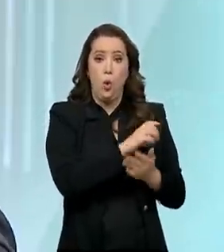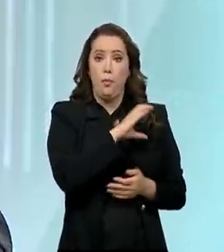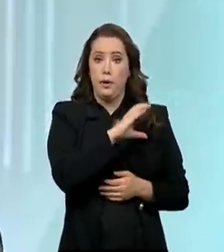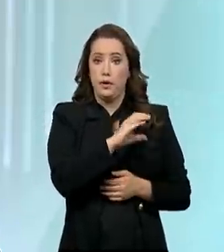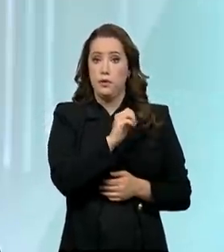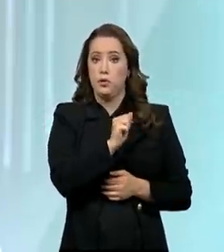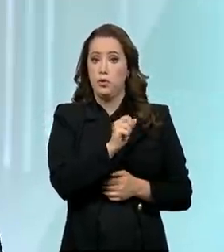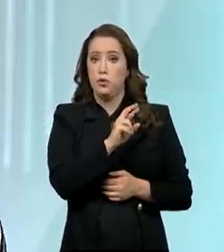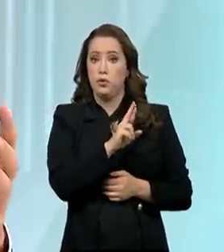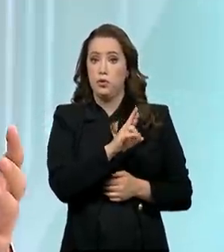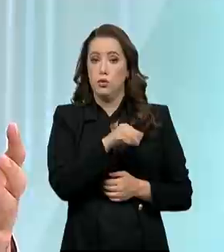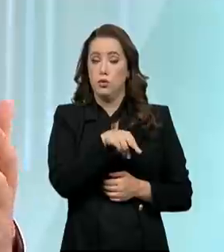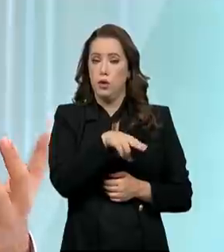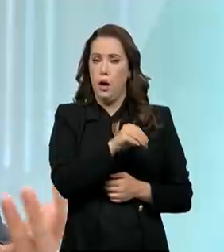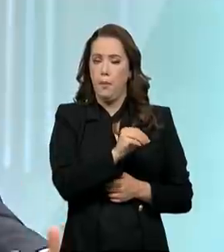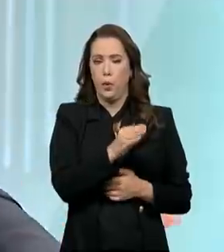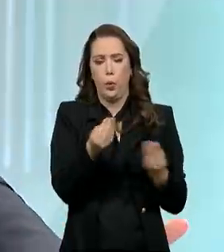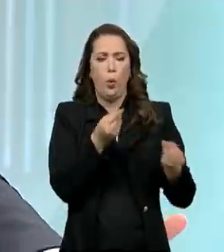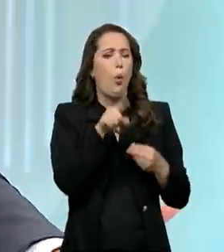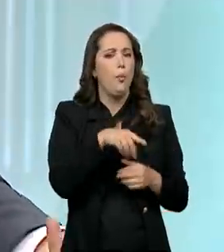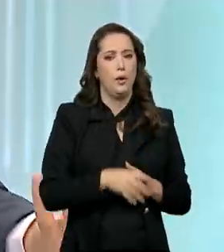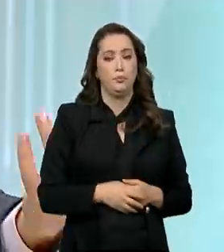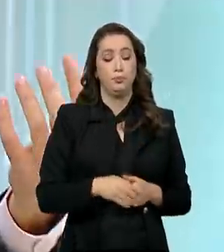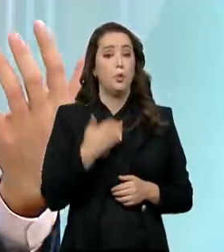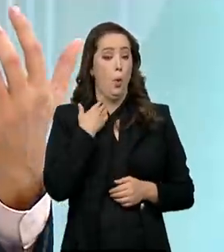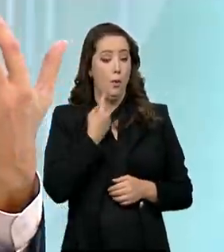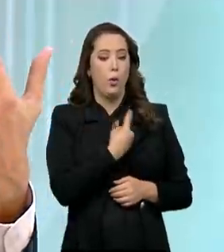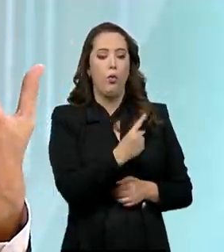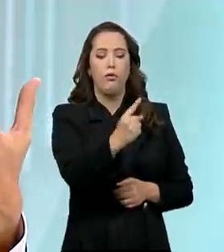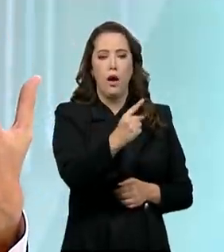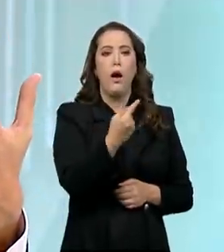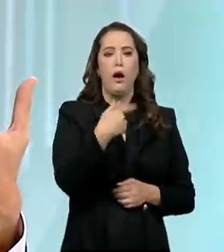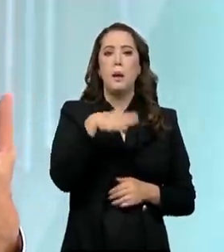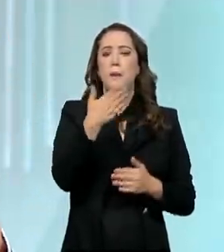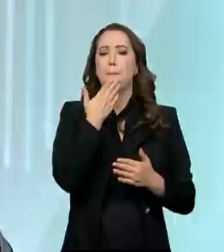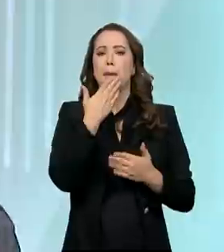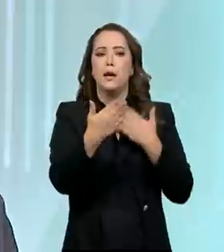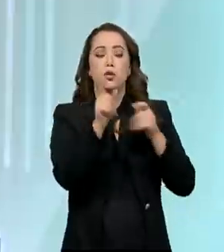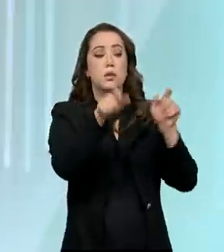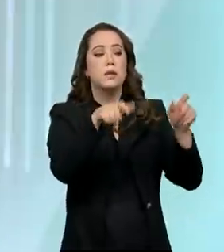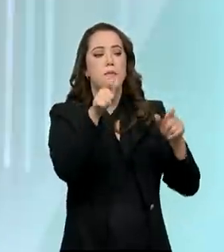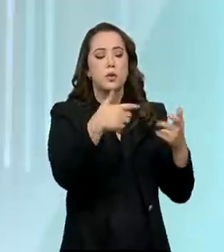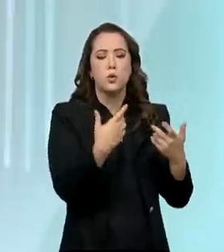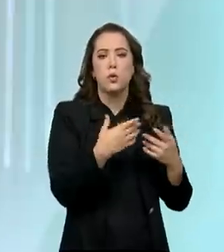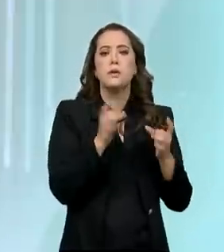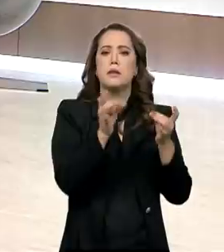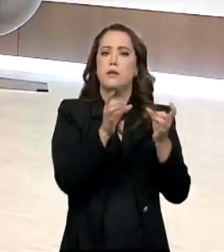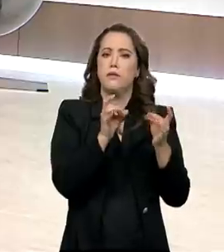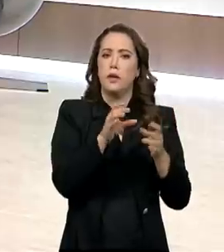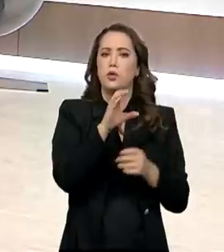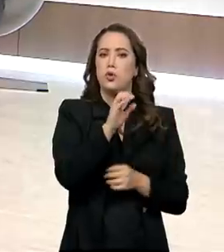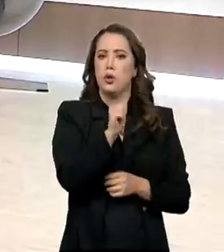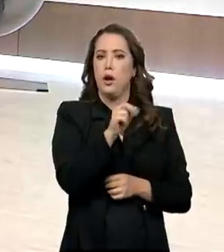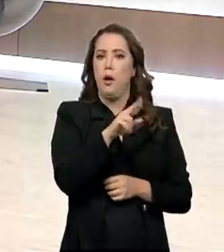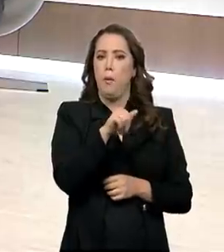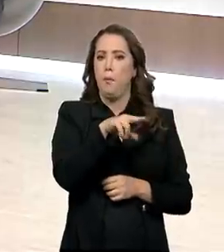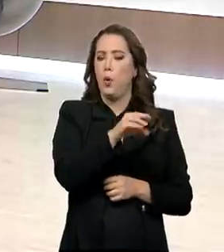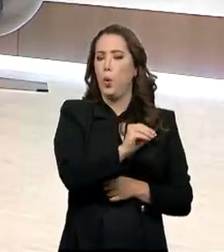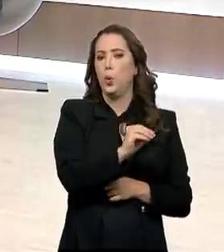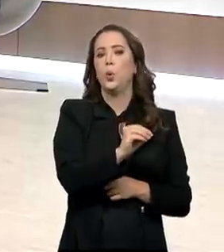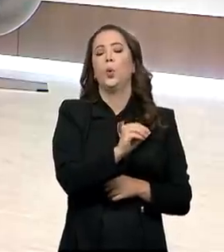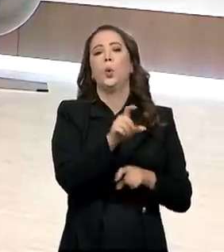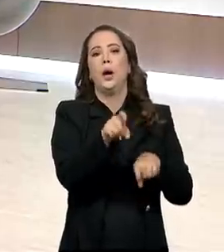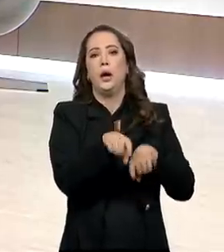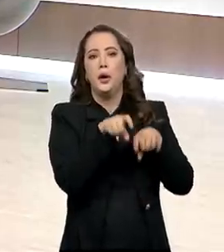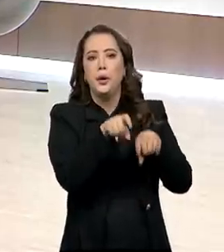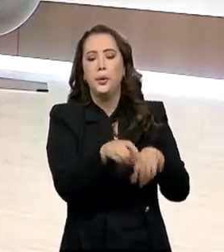mercado, faz uma chamada pública e pede para que os vendedores de carbono, seja de carbono agropecuário, carbono florestal,